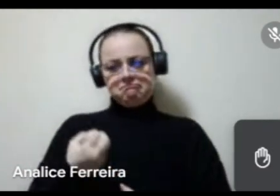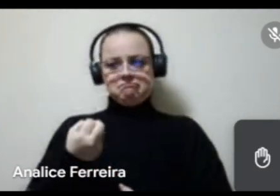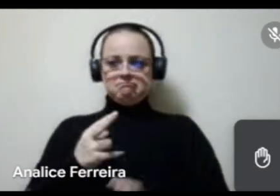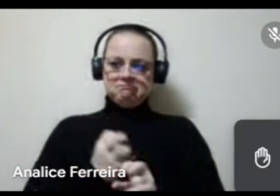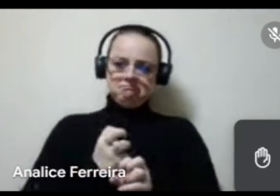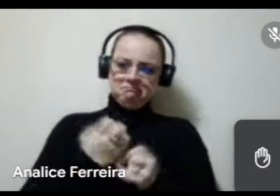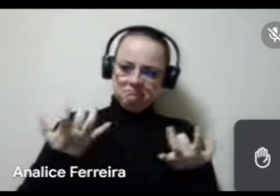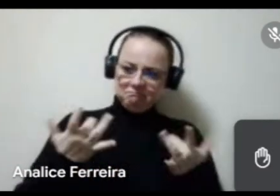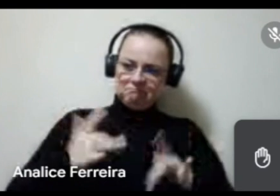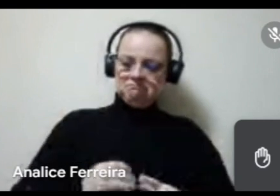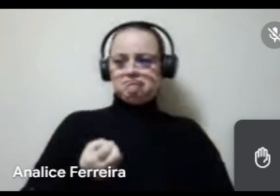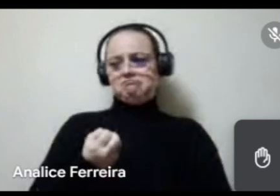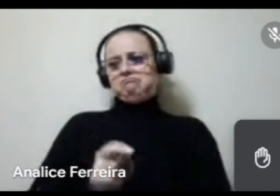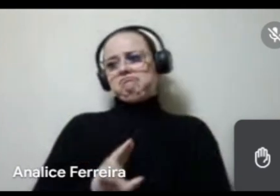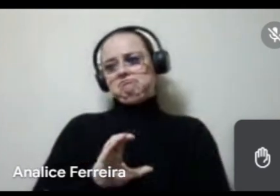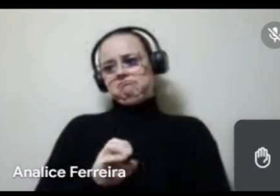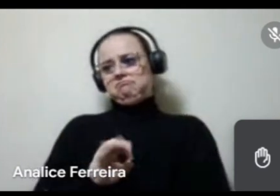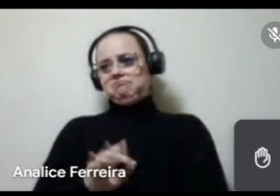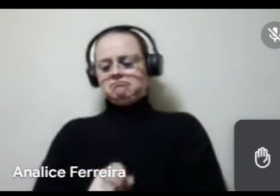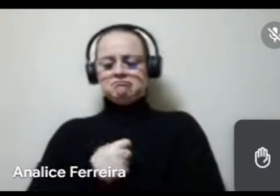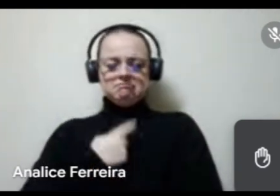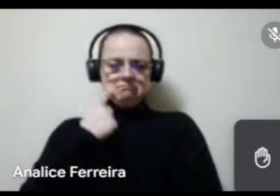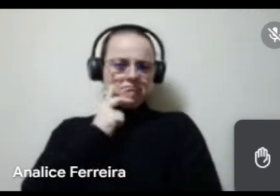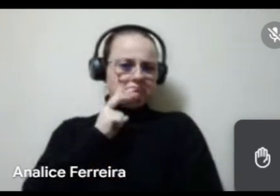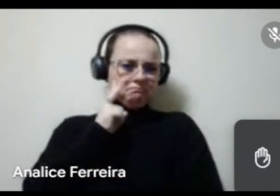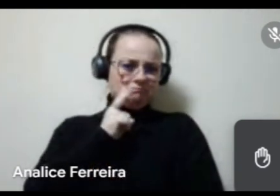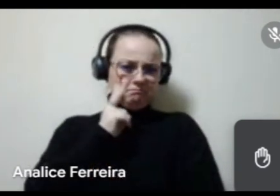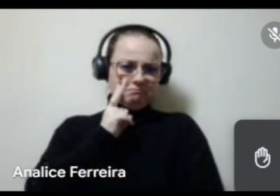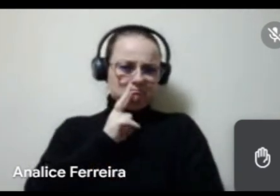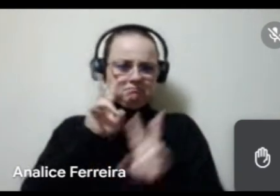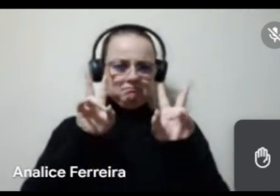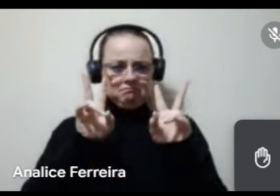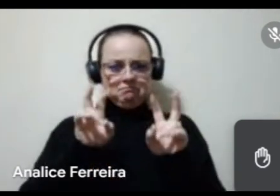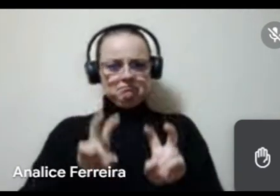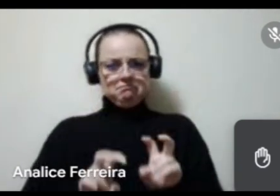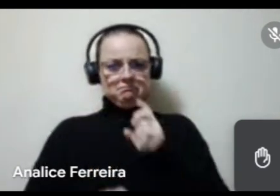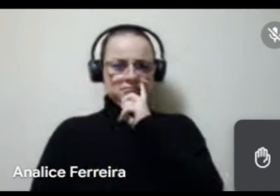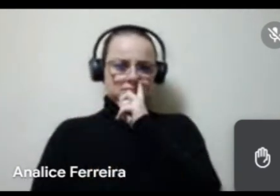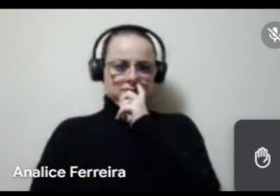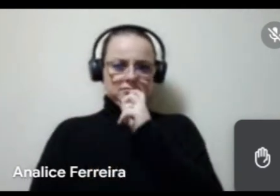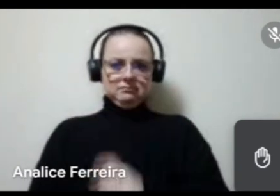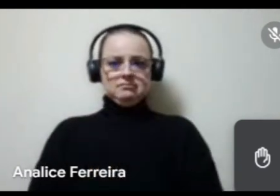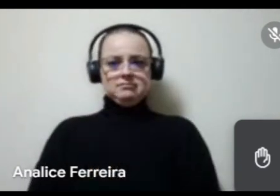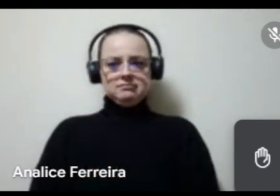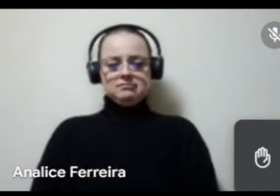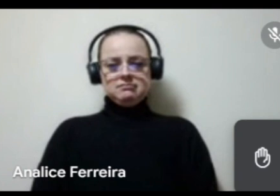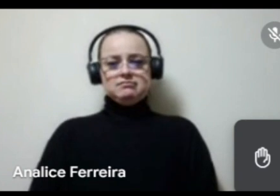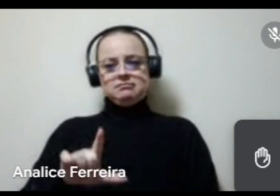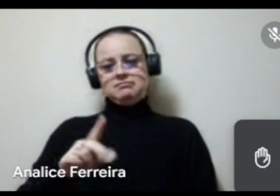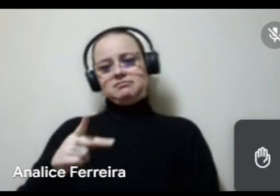extra ou de cotas, né? Eu lembro que na questão da LPG houve